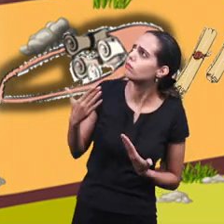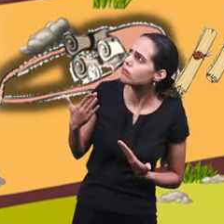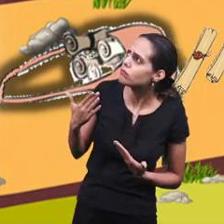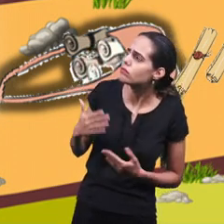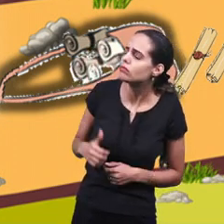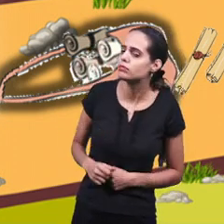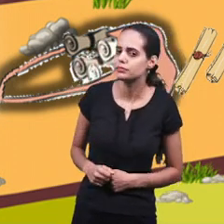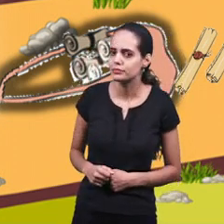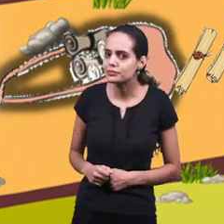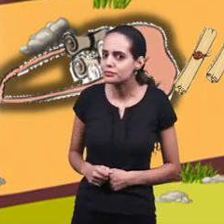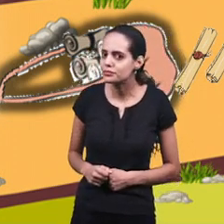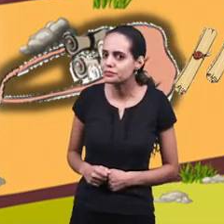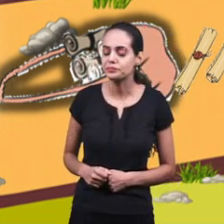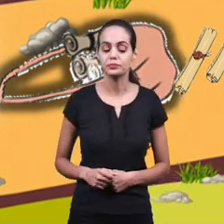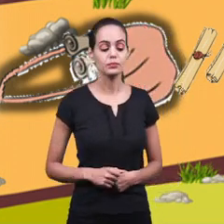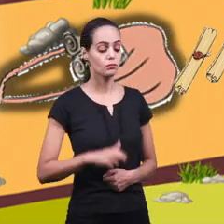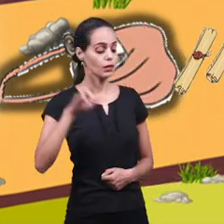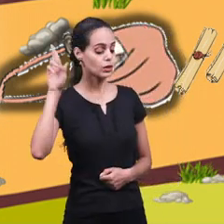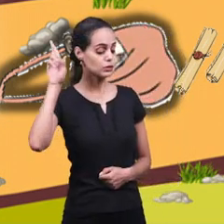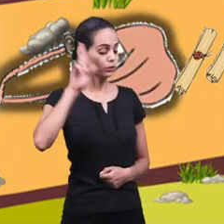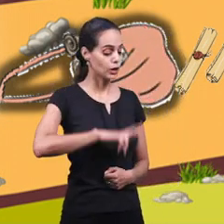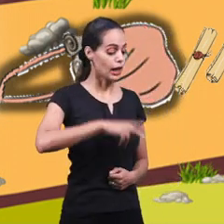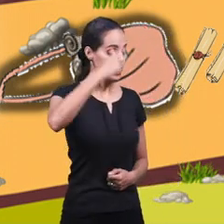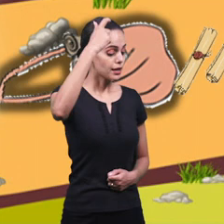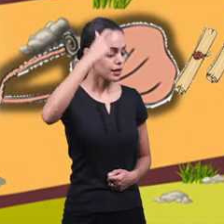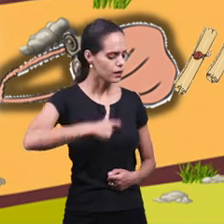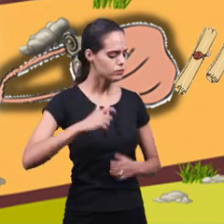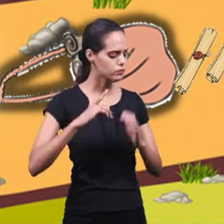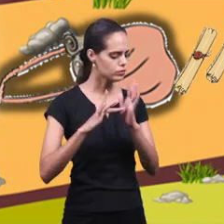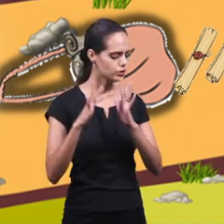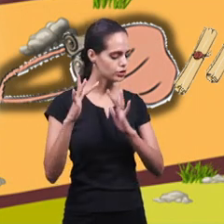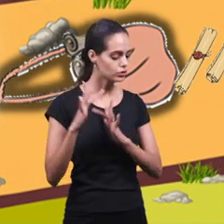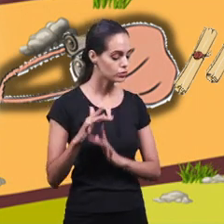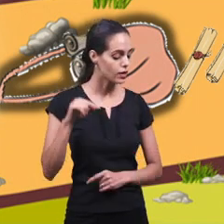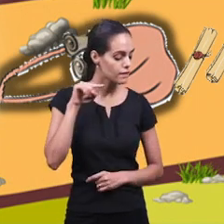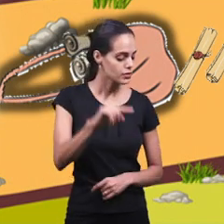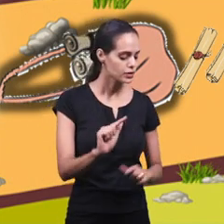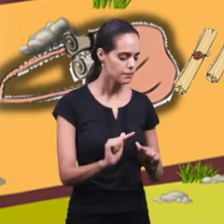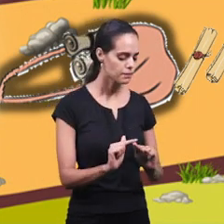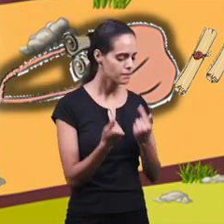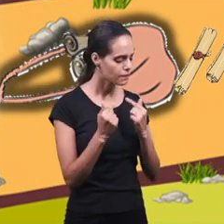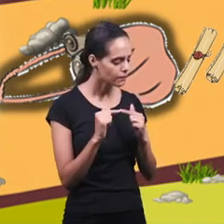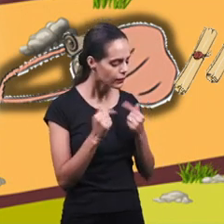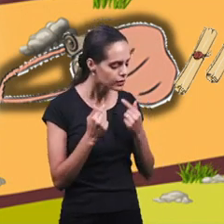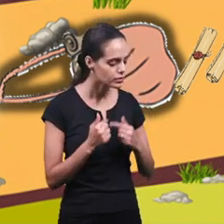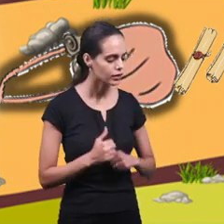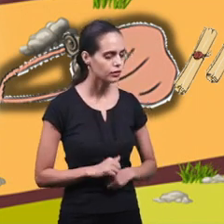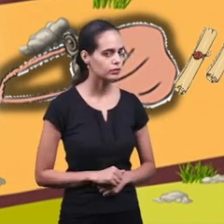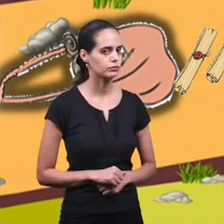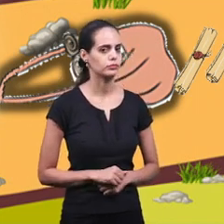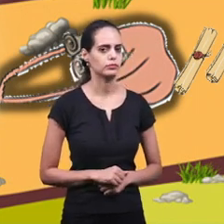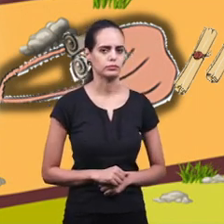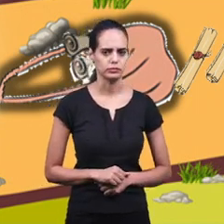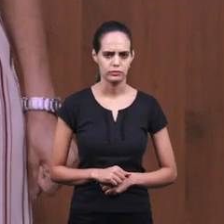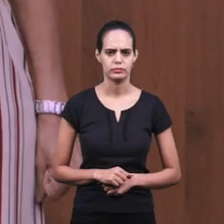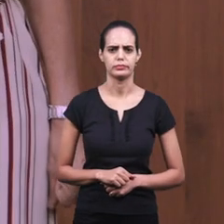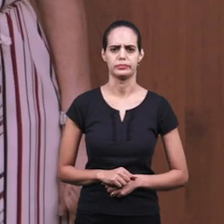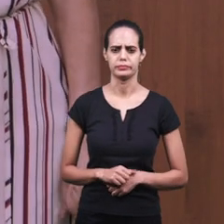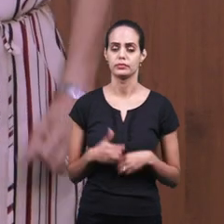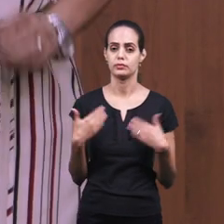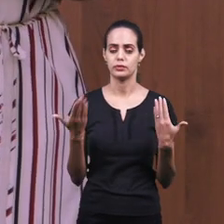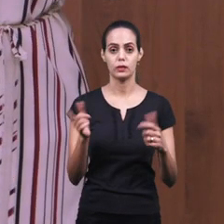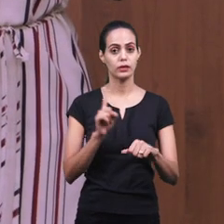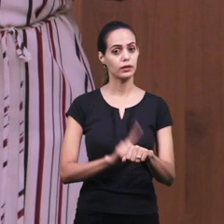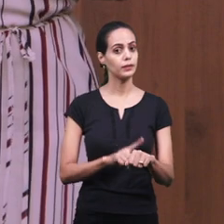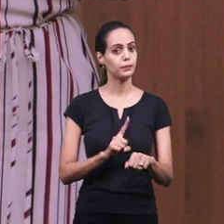E ele ouviu a resposta Eu sou Jesus A quem tu persegues Então naquela